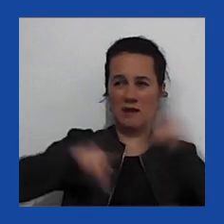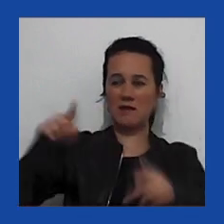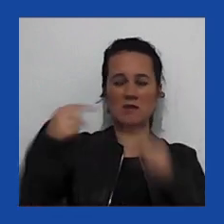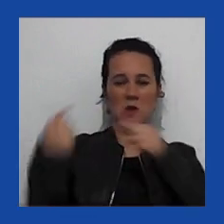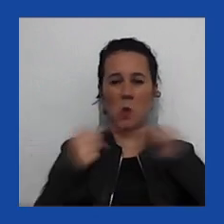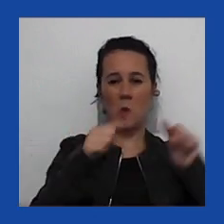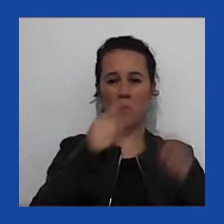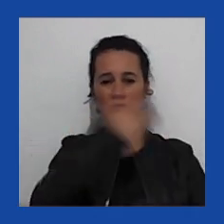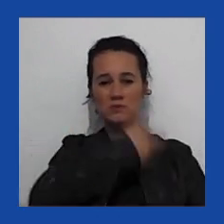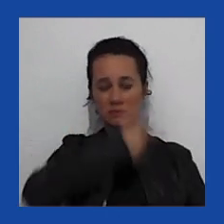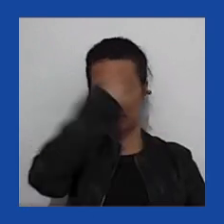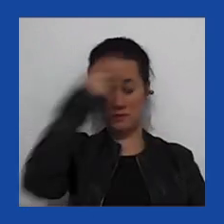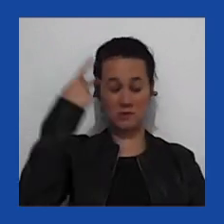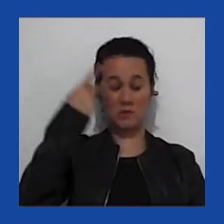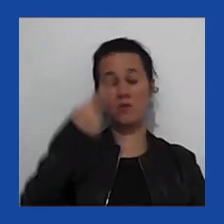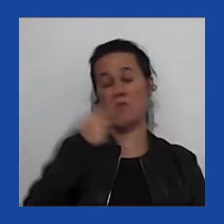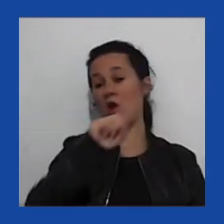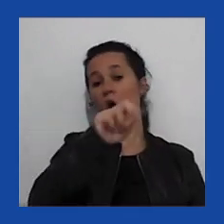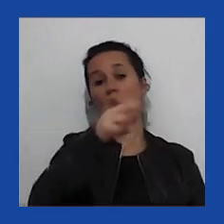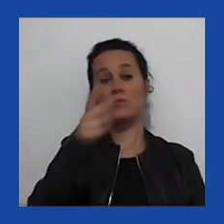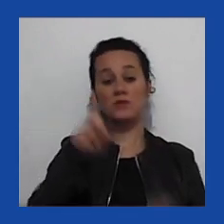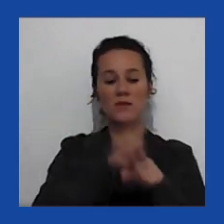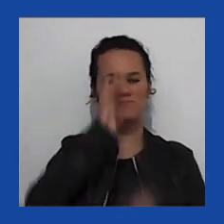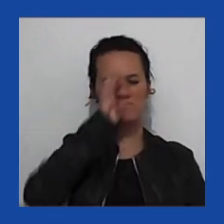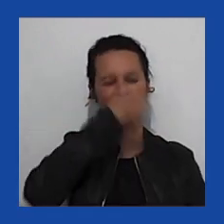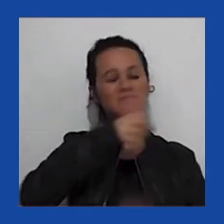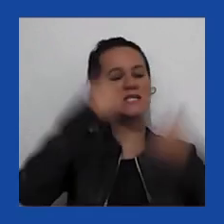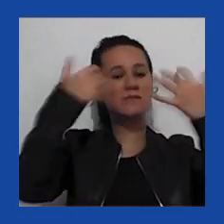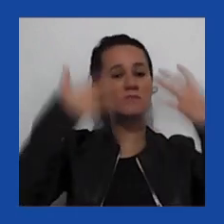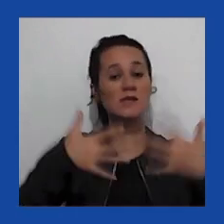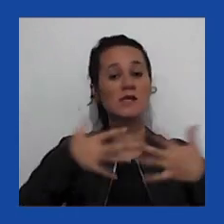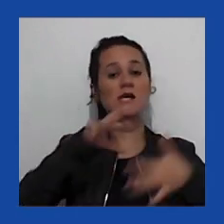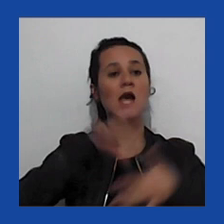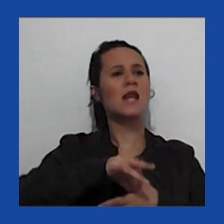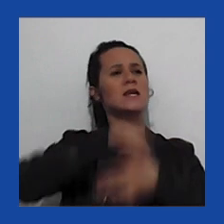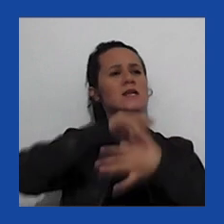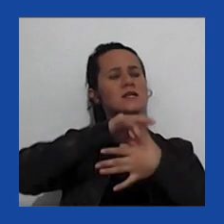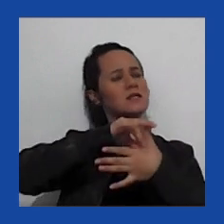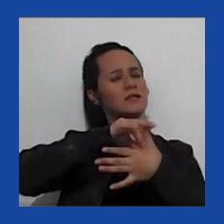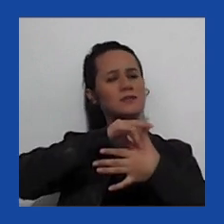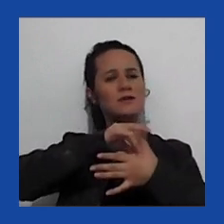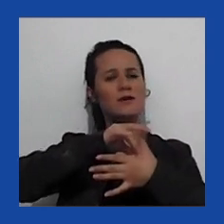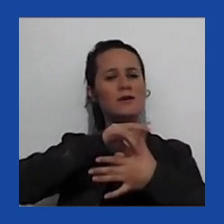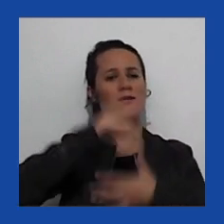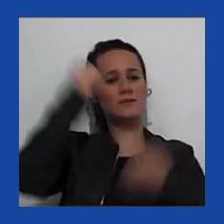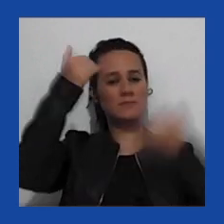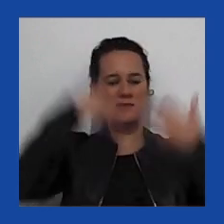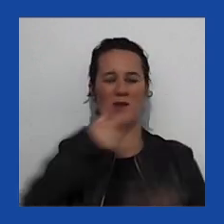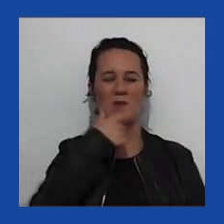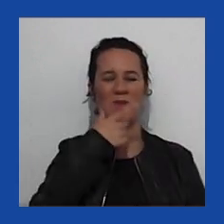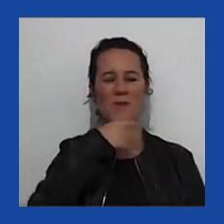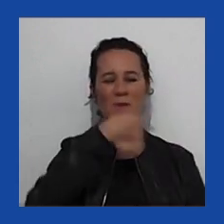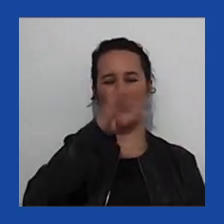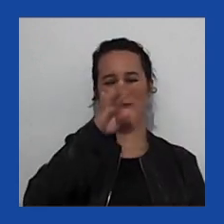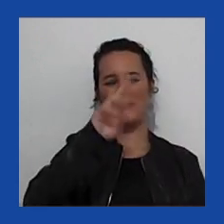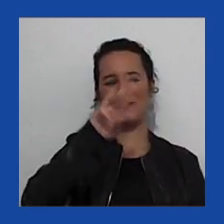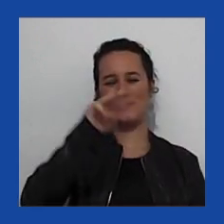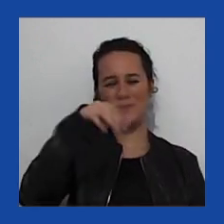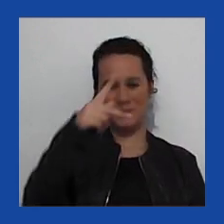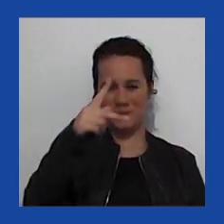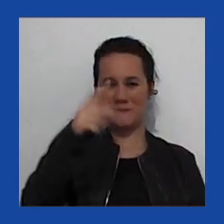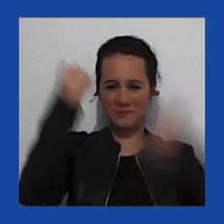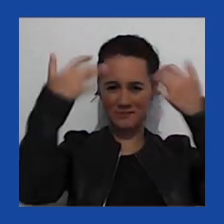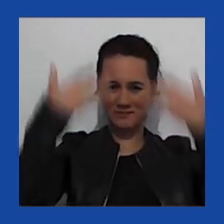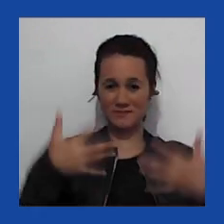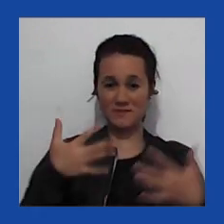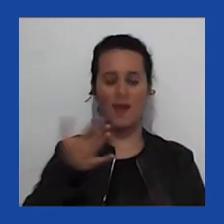Eles vão insistir no grande líder, nas palavras do Donald Trump na inauguração dele, só